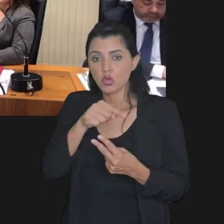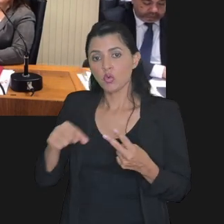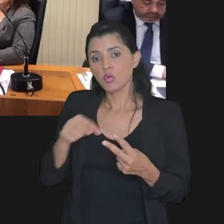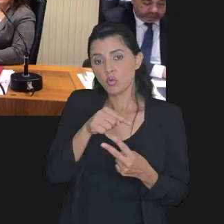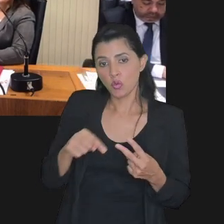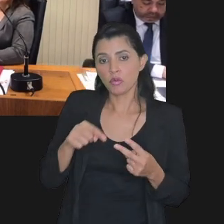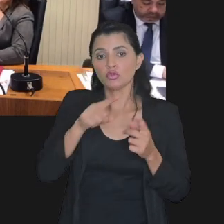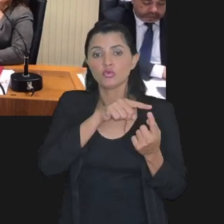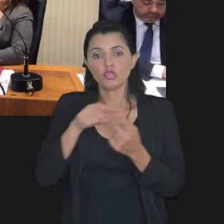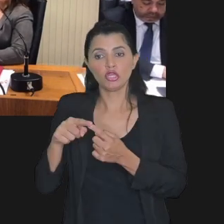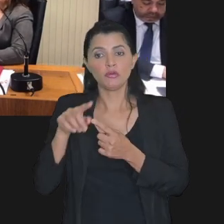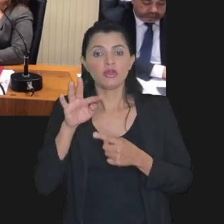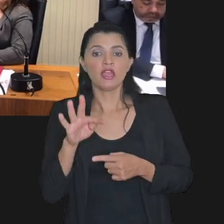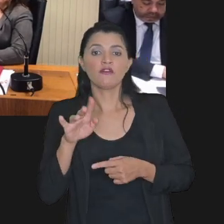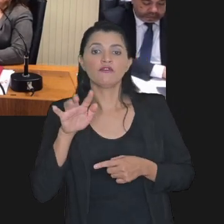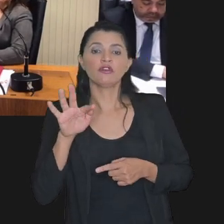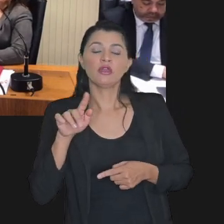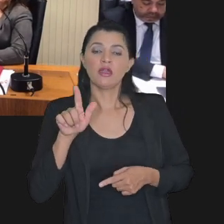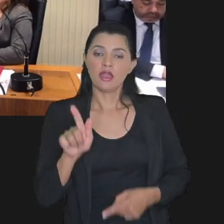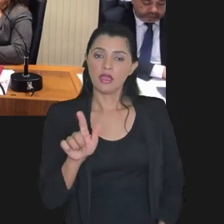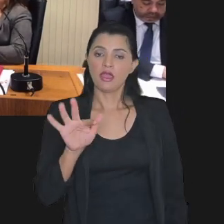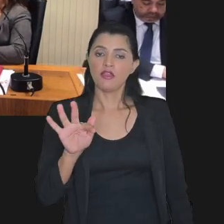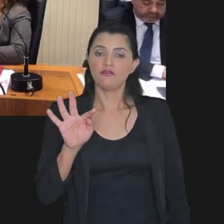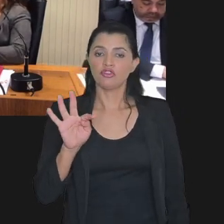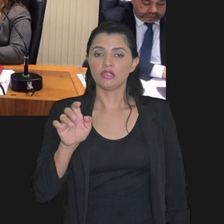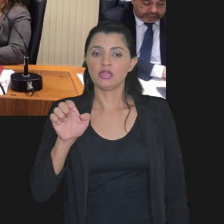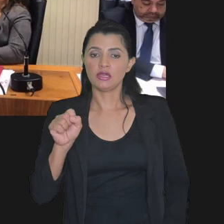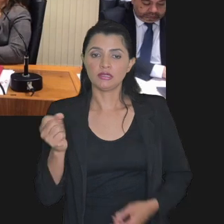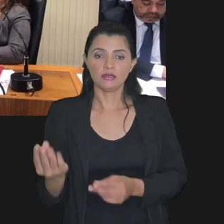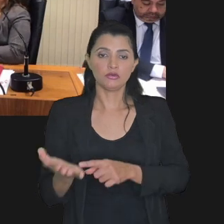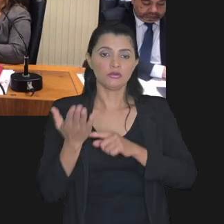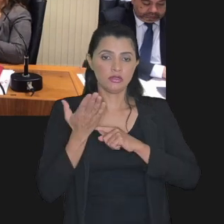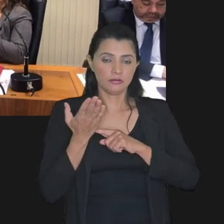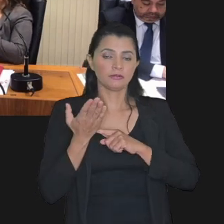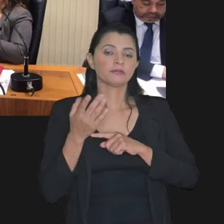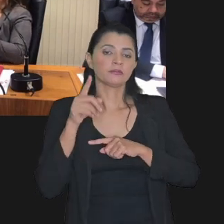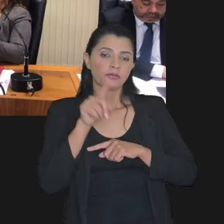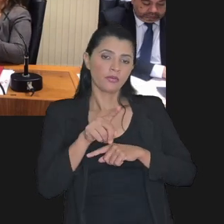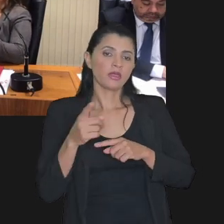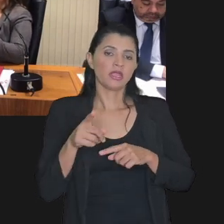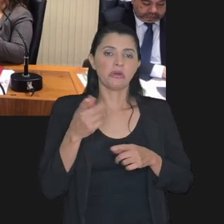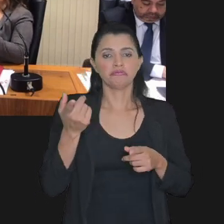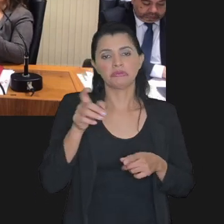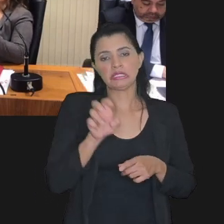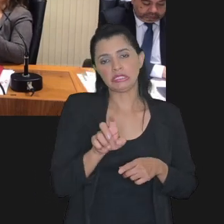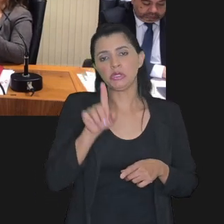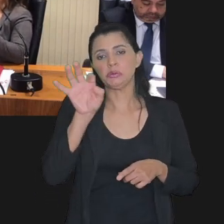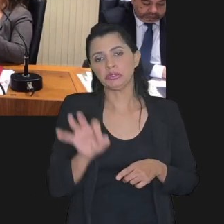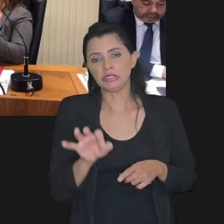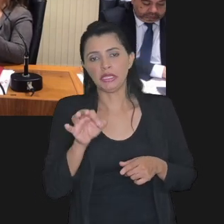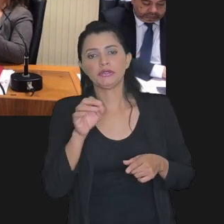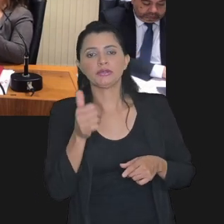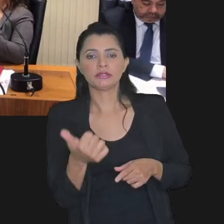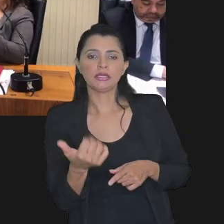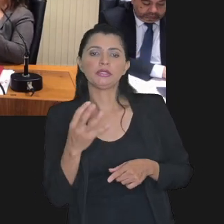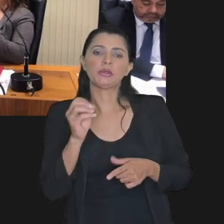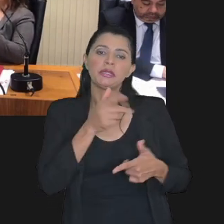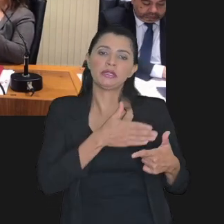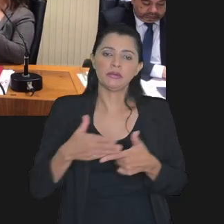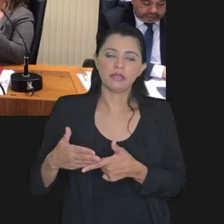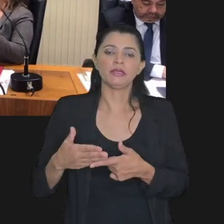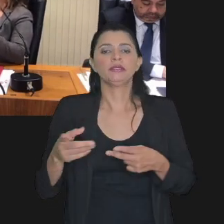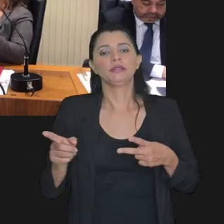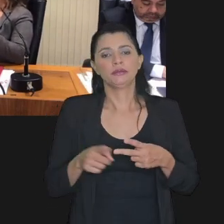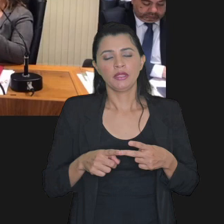uma das modalidades que o FGTS nos apresenta ele dá os números modalidade 1 5% 140 meses modalidade